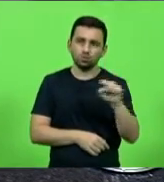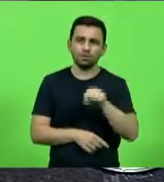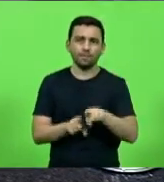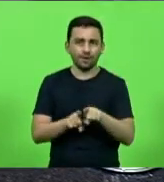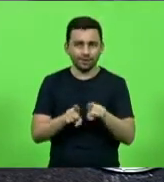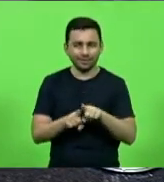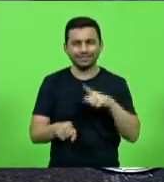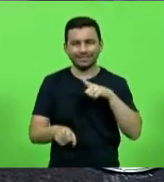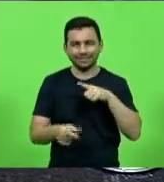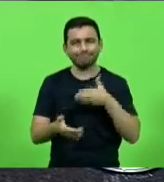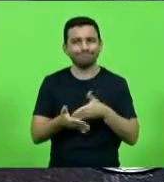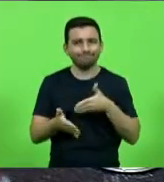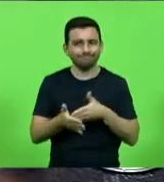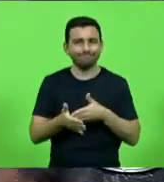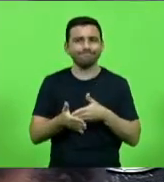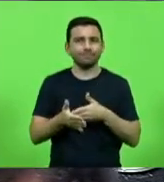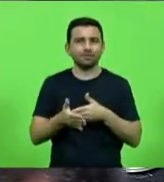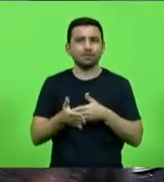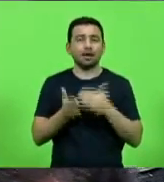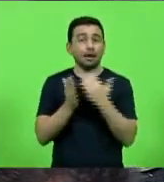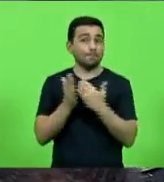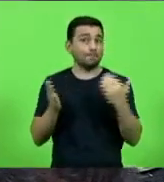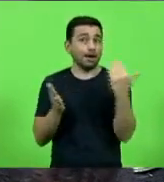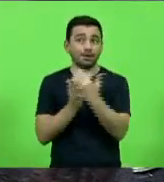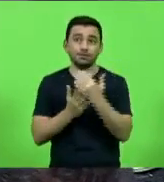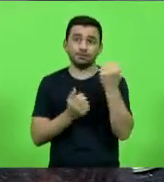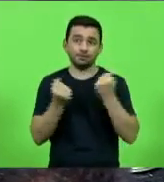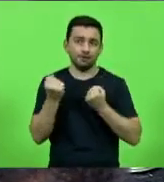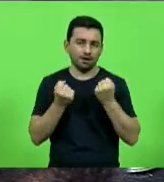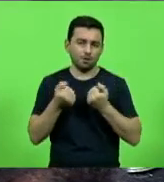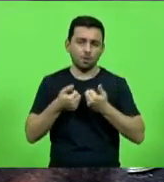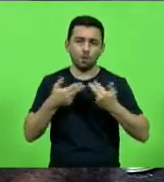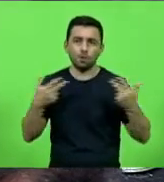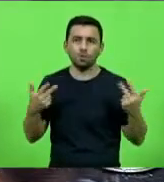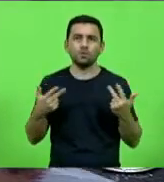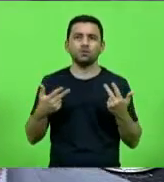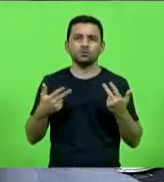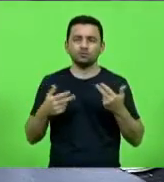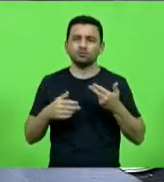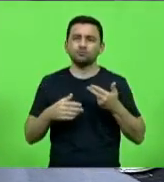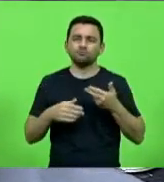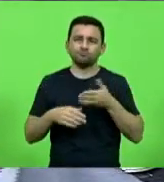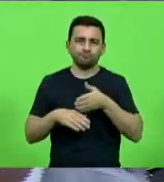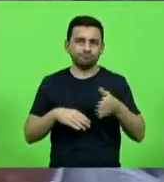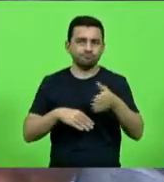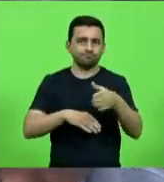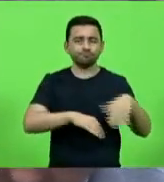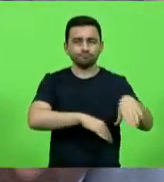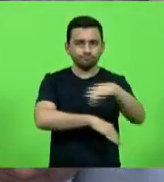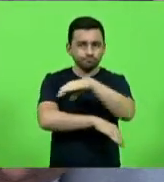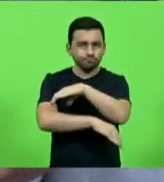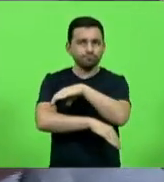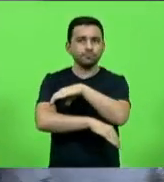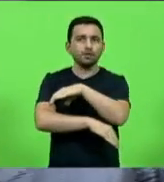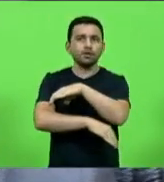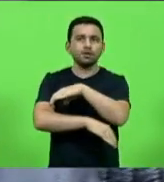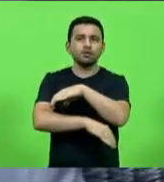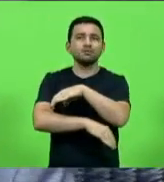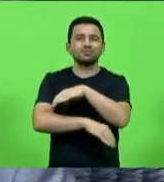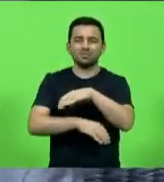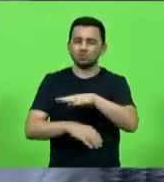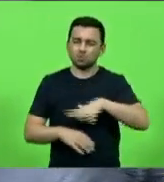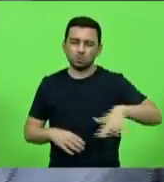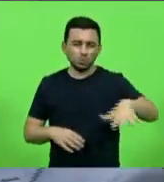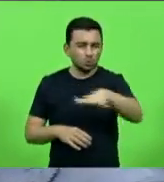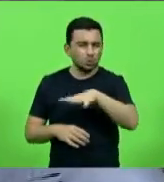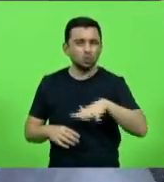contenções, e o fluxo de veículos aumentou por esta serra, pela Serra do Corvo Branco, e aí sim as nossas estradas lá estão de